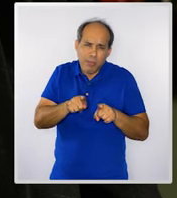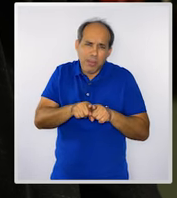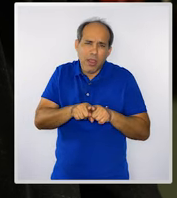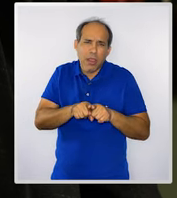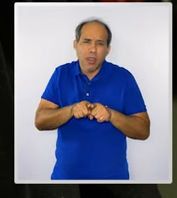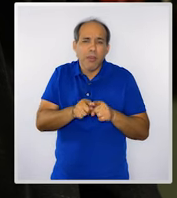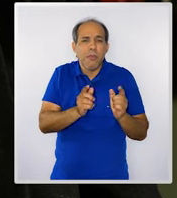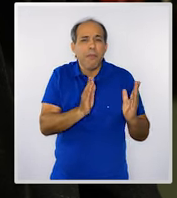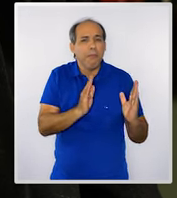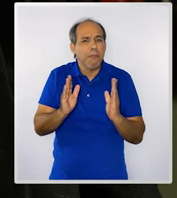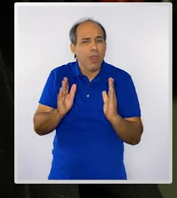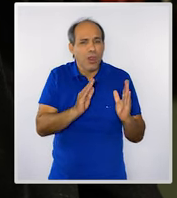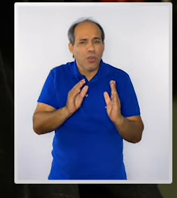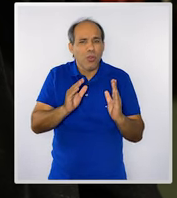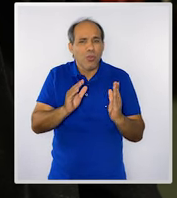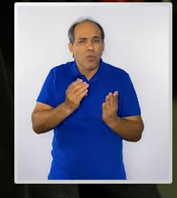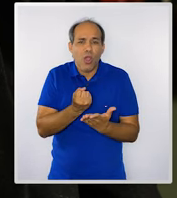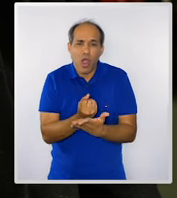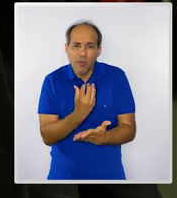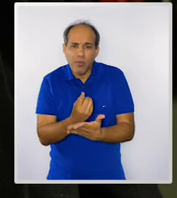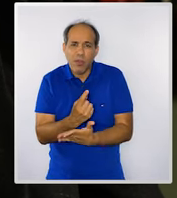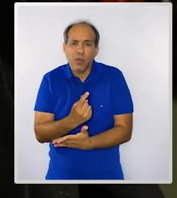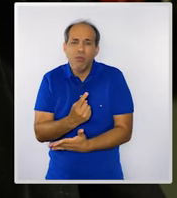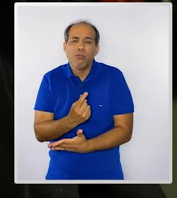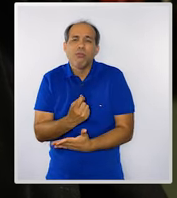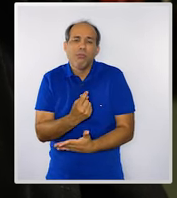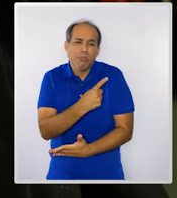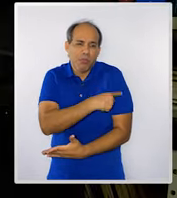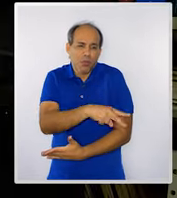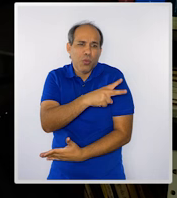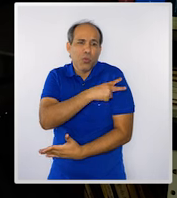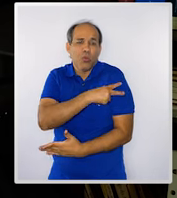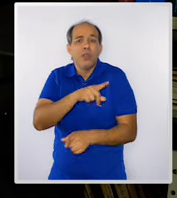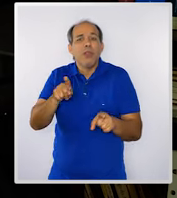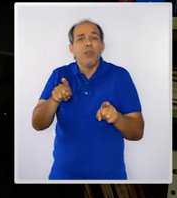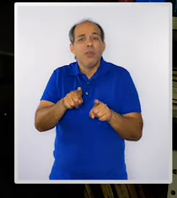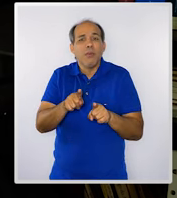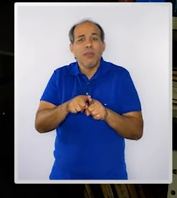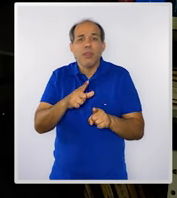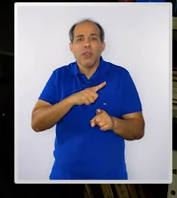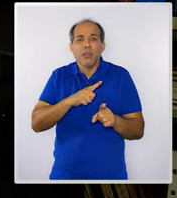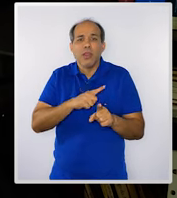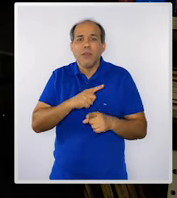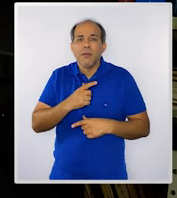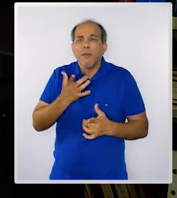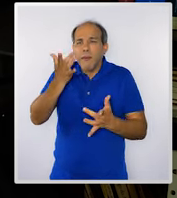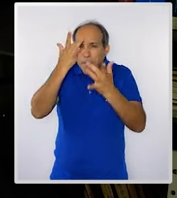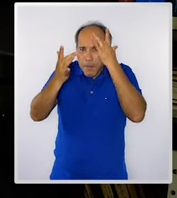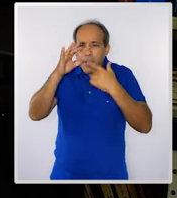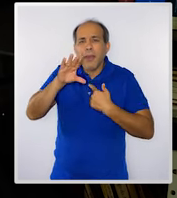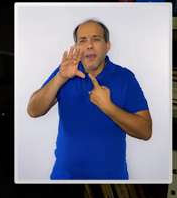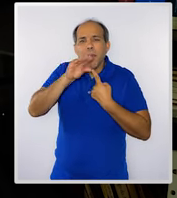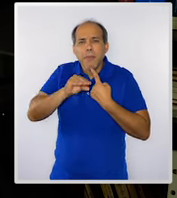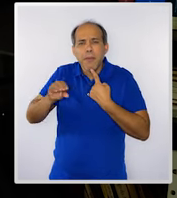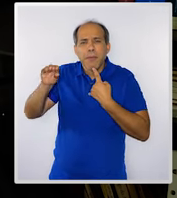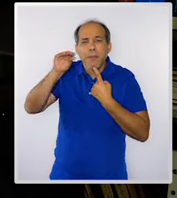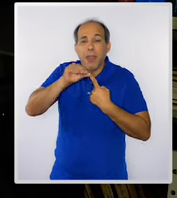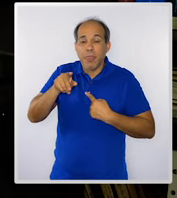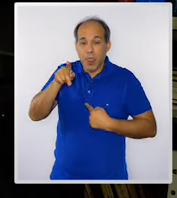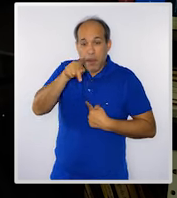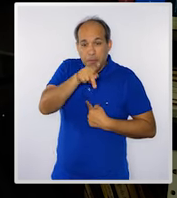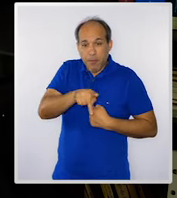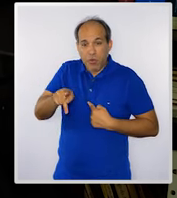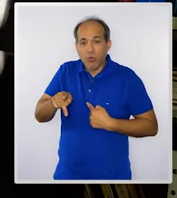o período de alfabetização do primeiro e do segundo ano, ele é feito através de gravações orais. O